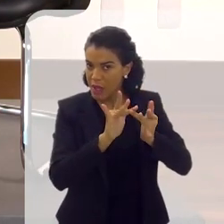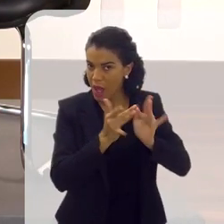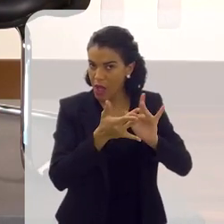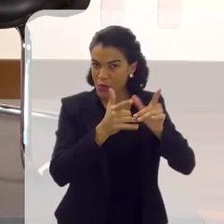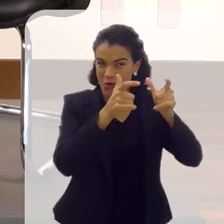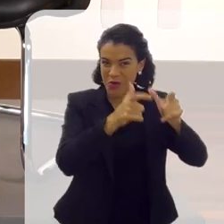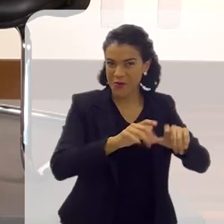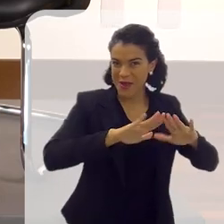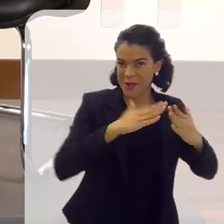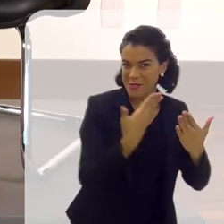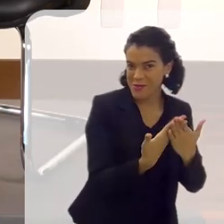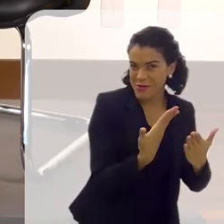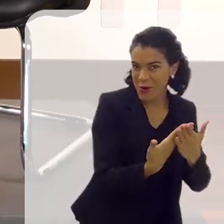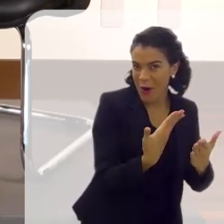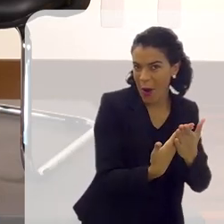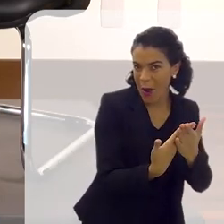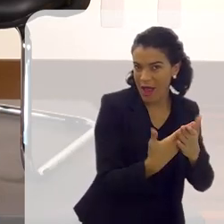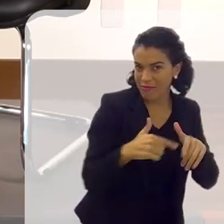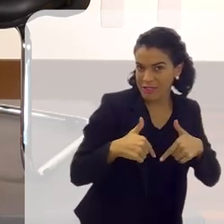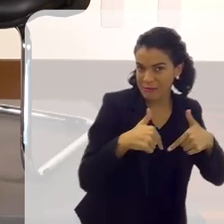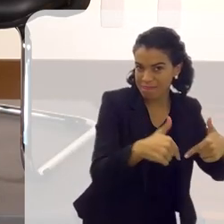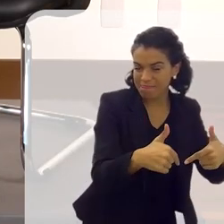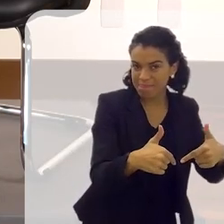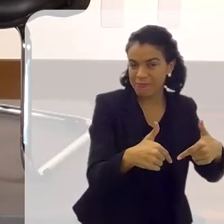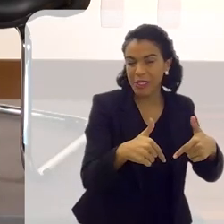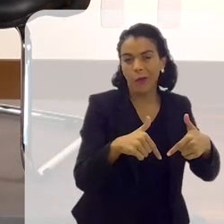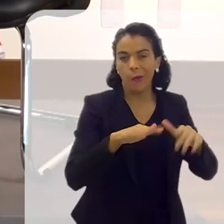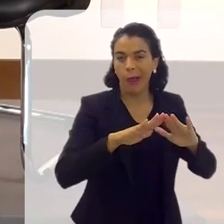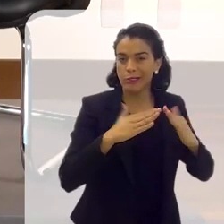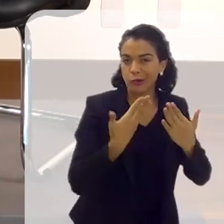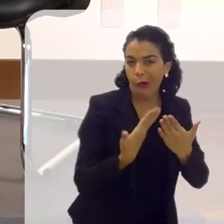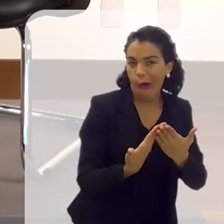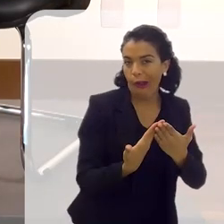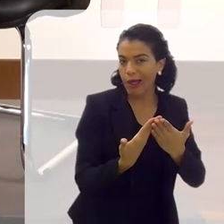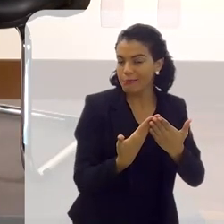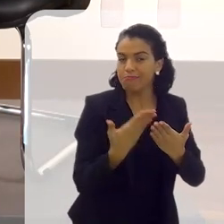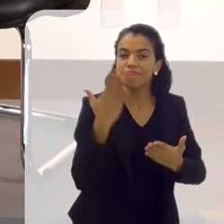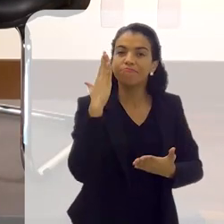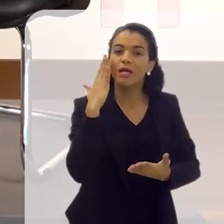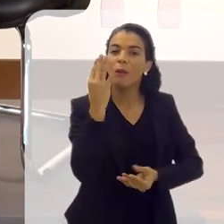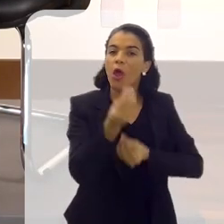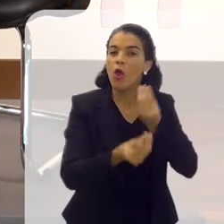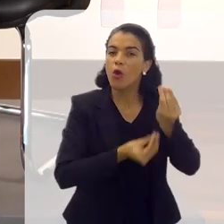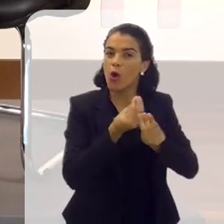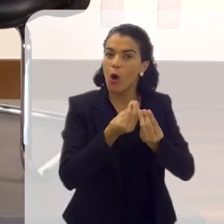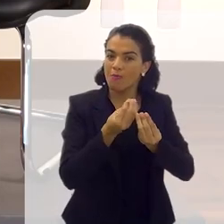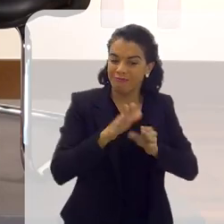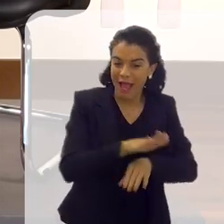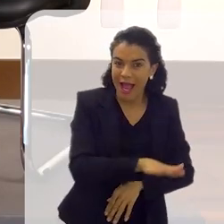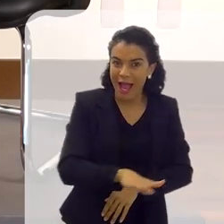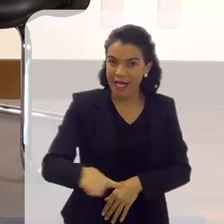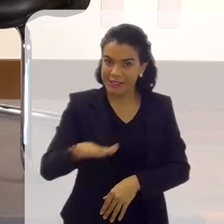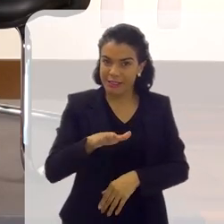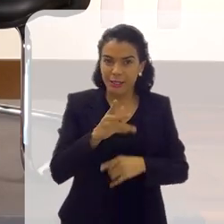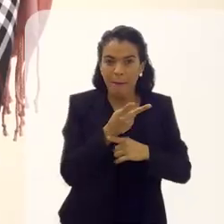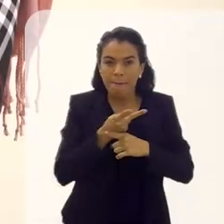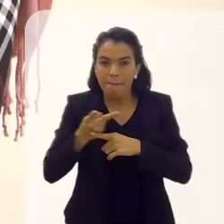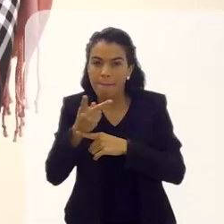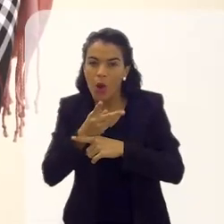local onde você fez o projeto? Não. Com a escola, para saber o resultado? Se as crianças